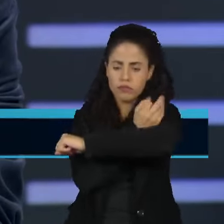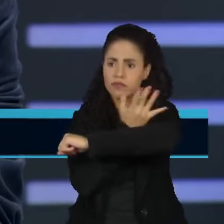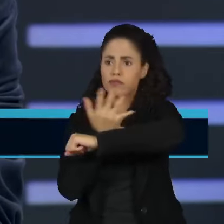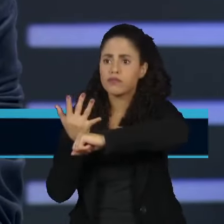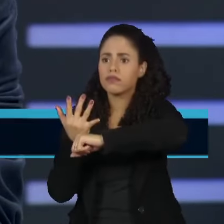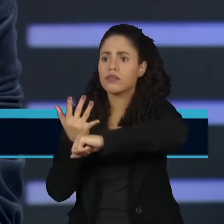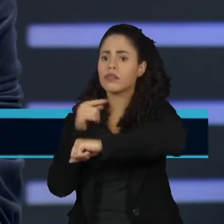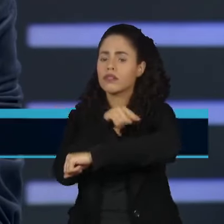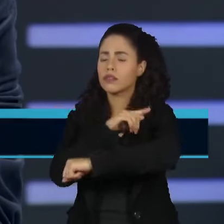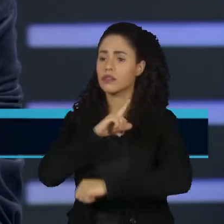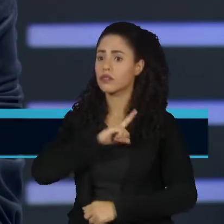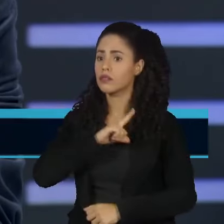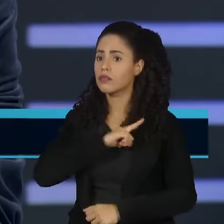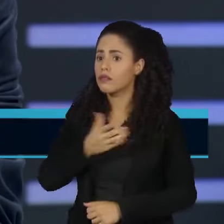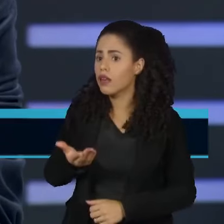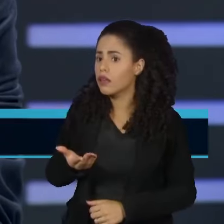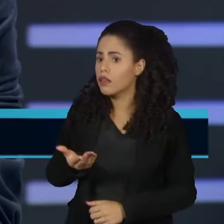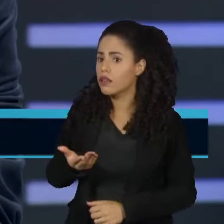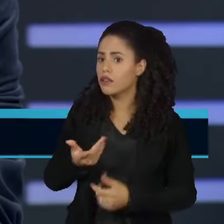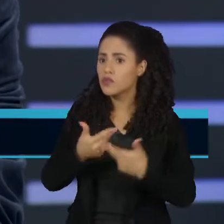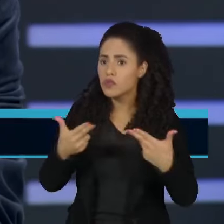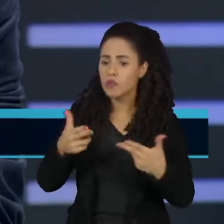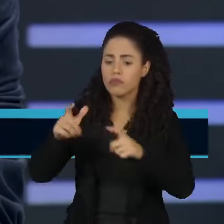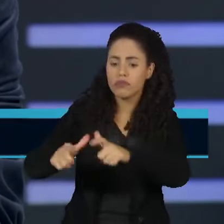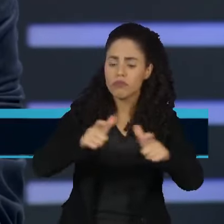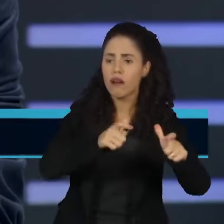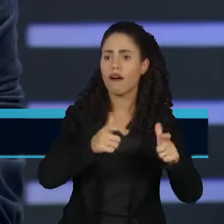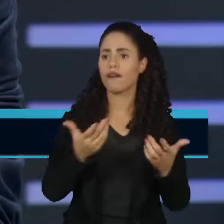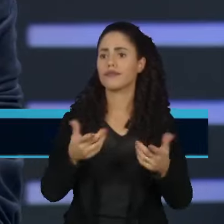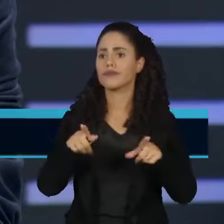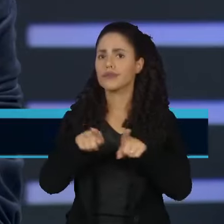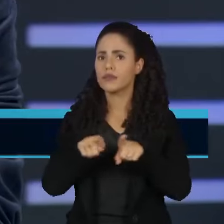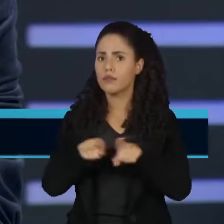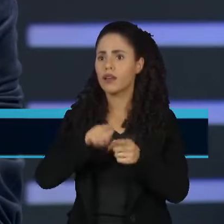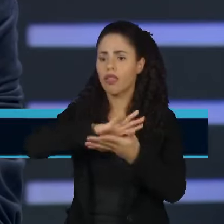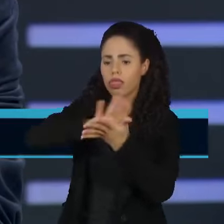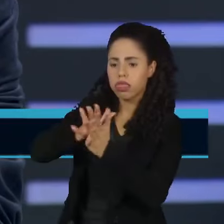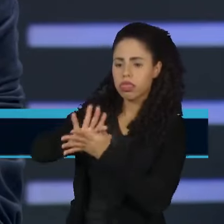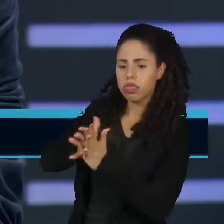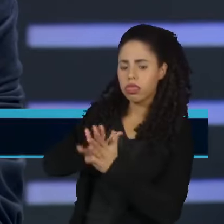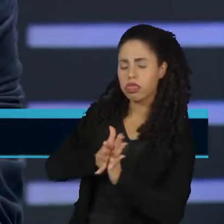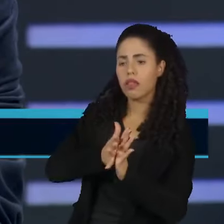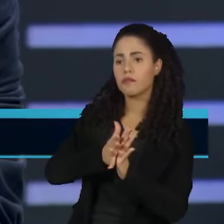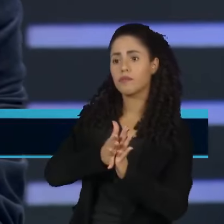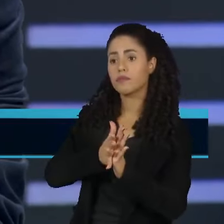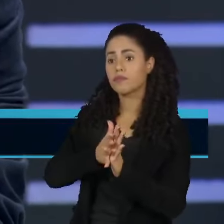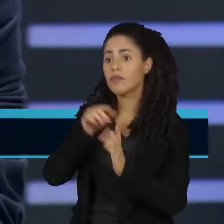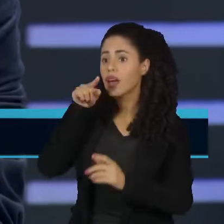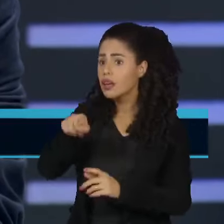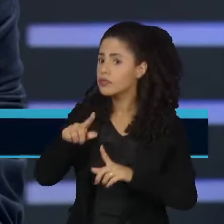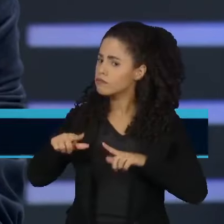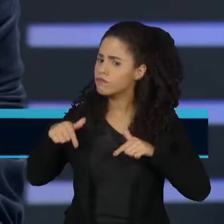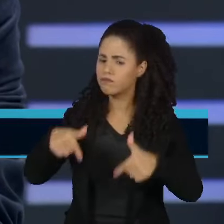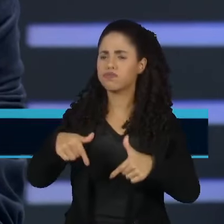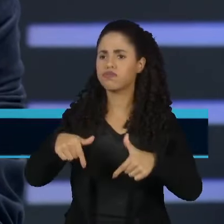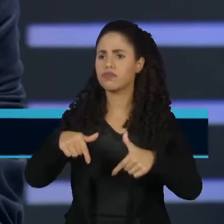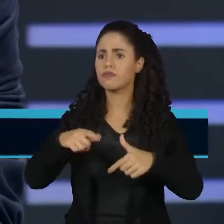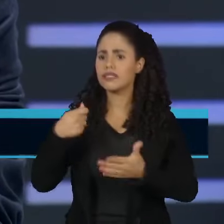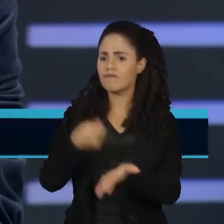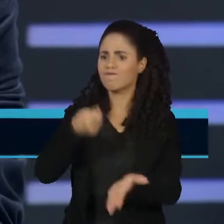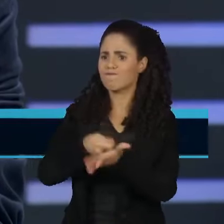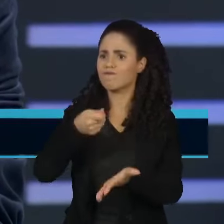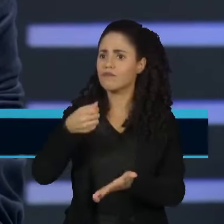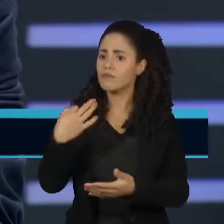matas que foram queimadas, de locais que foram desmatados? É uma ação agressiva do